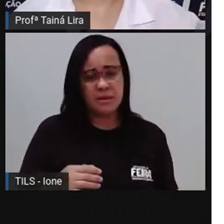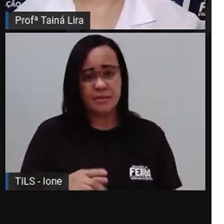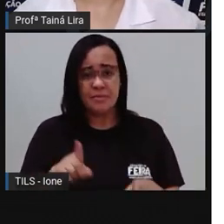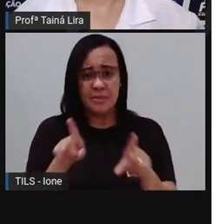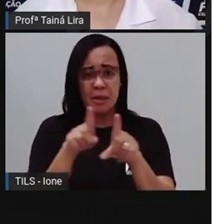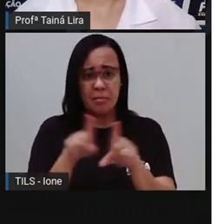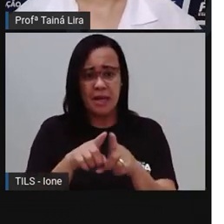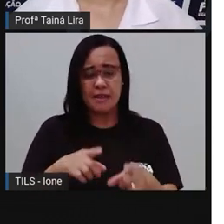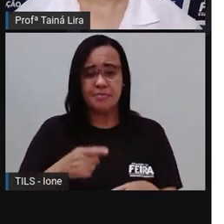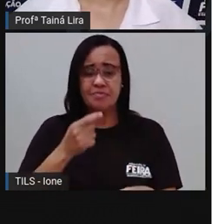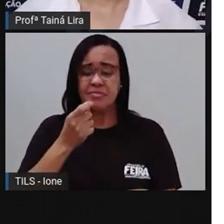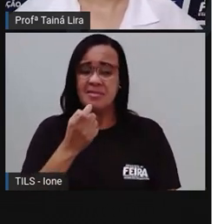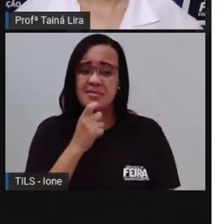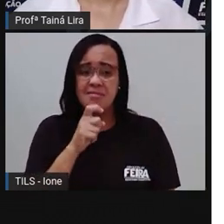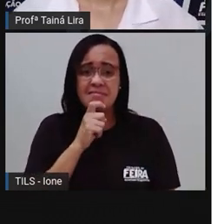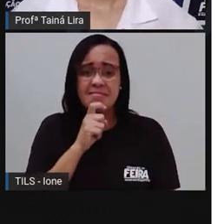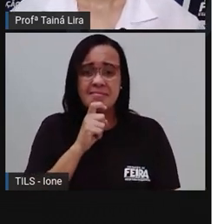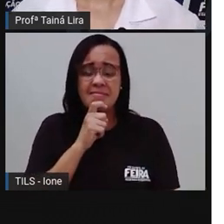gelo.